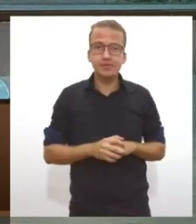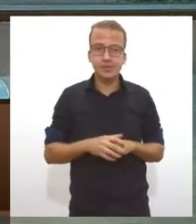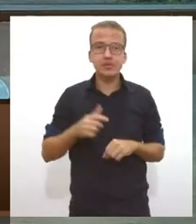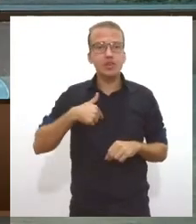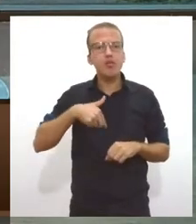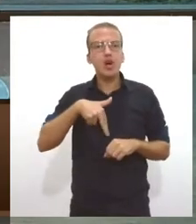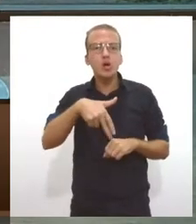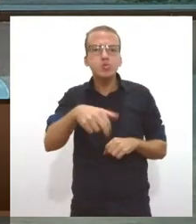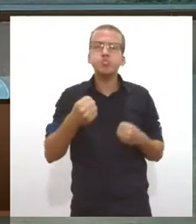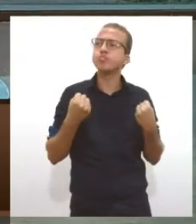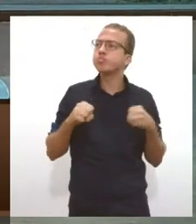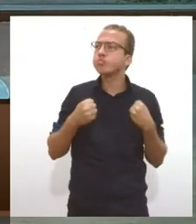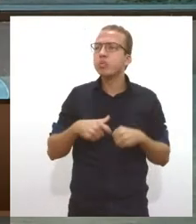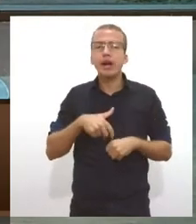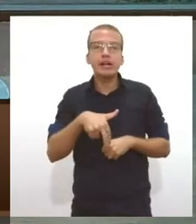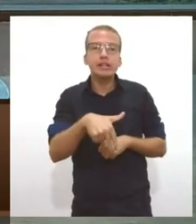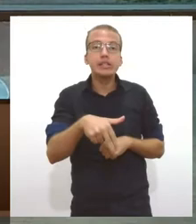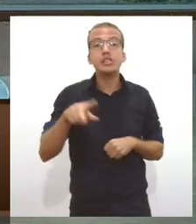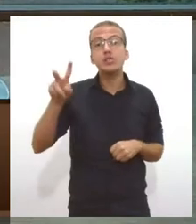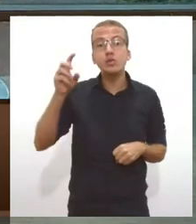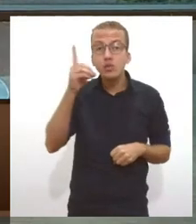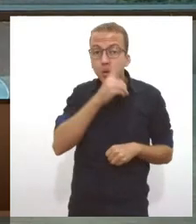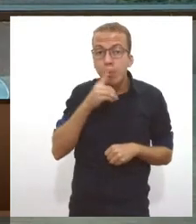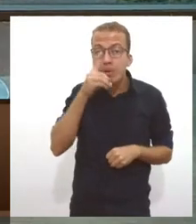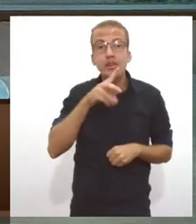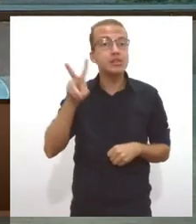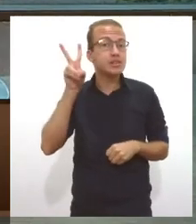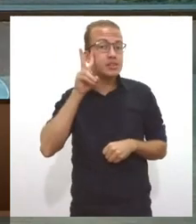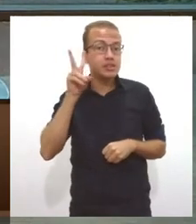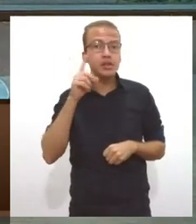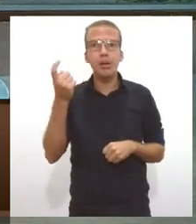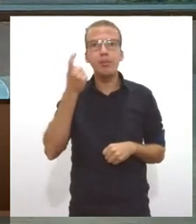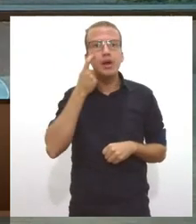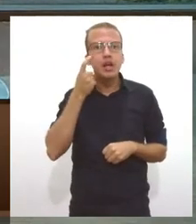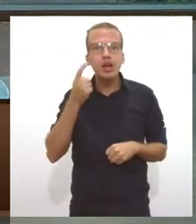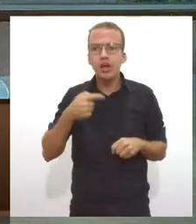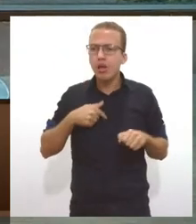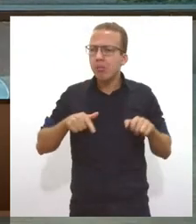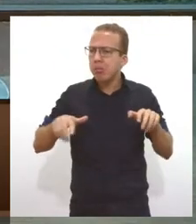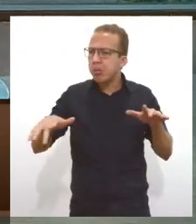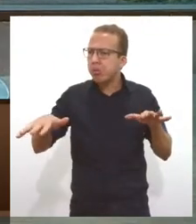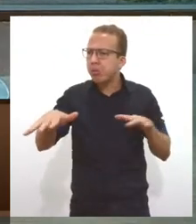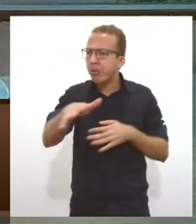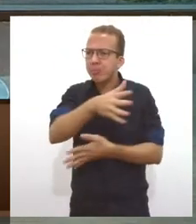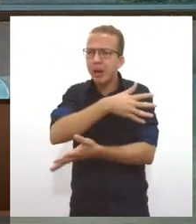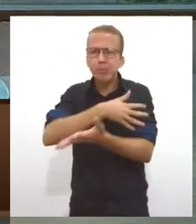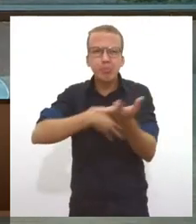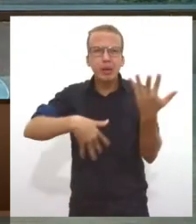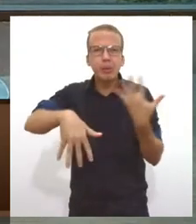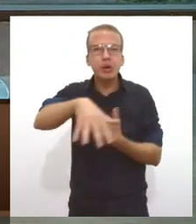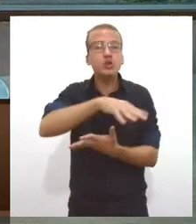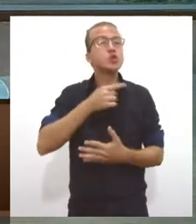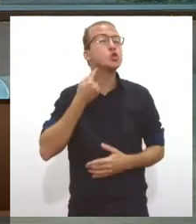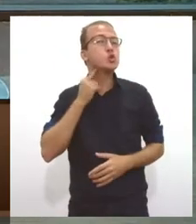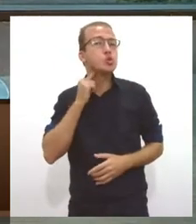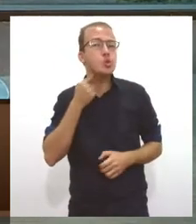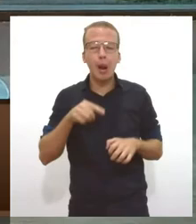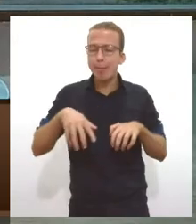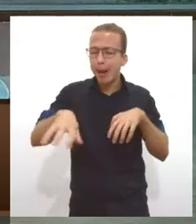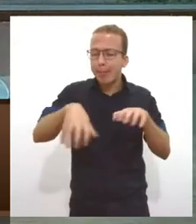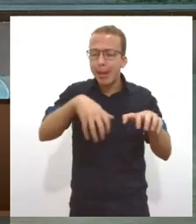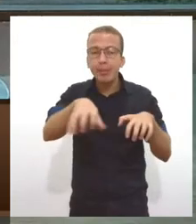domingo e na segunda-feira, parecia que tinha passado um tsunami de tanta sujeira, de tanta gente